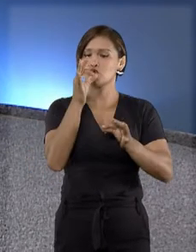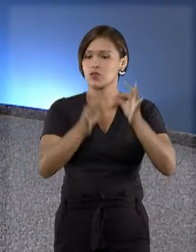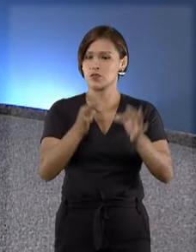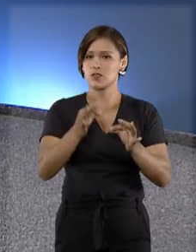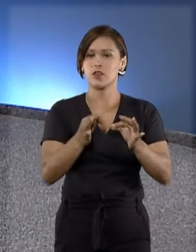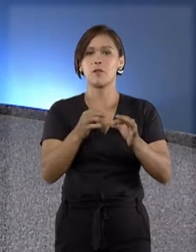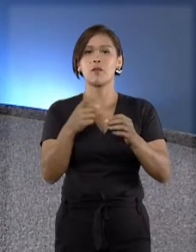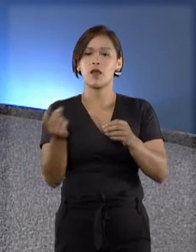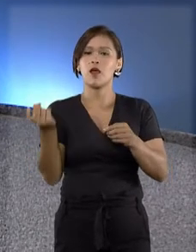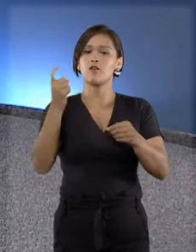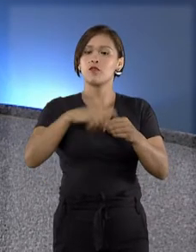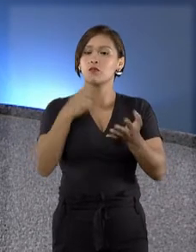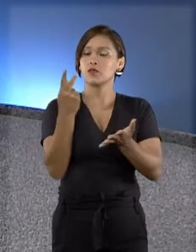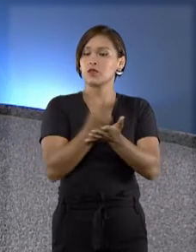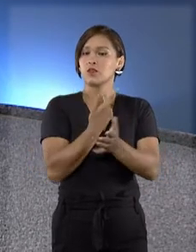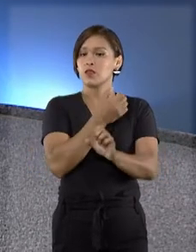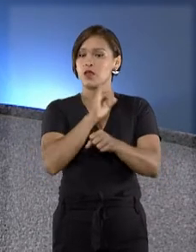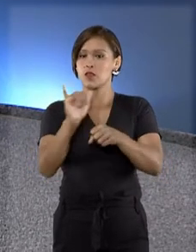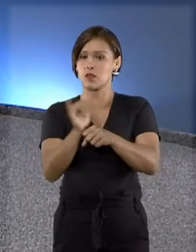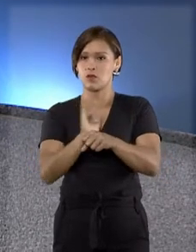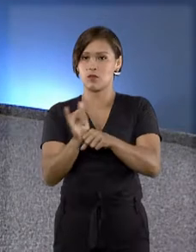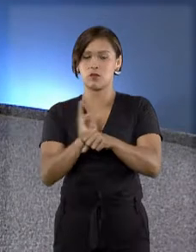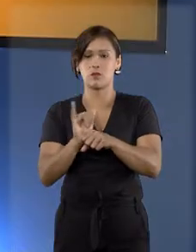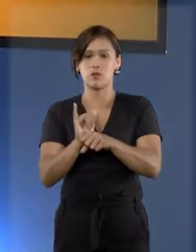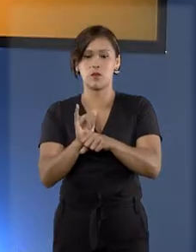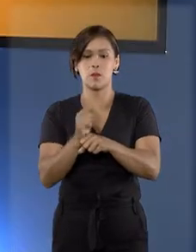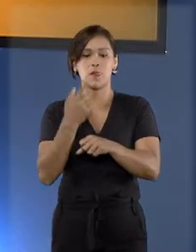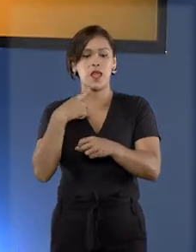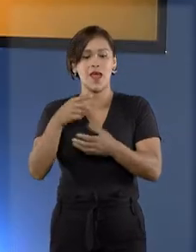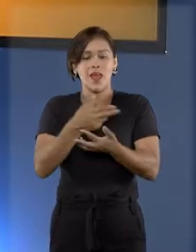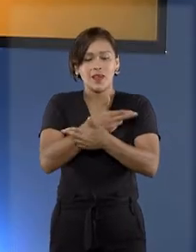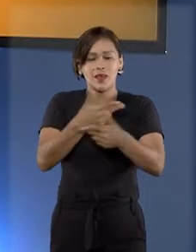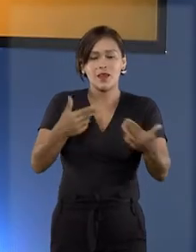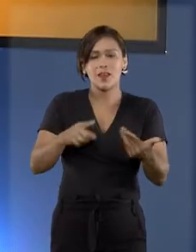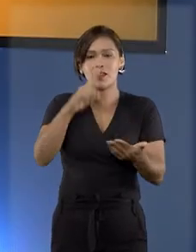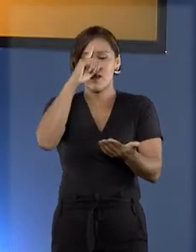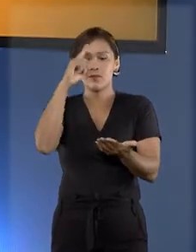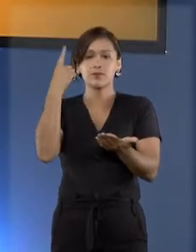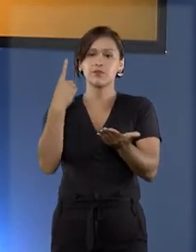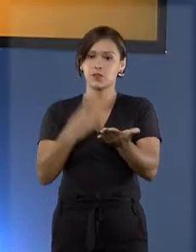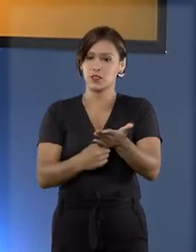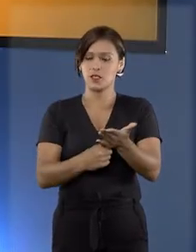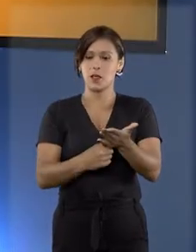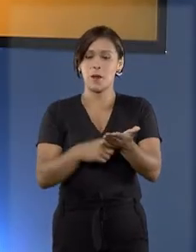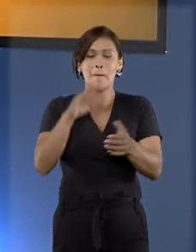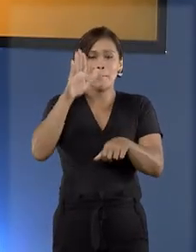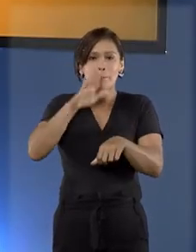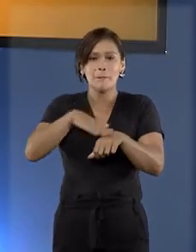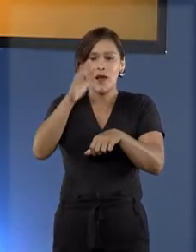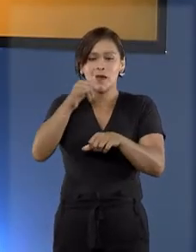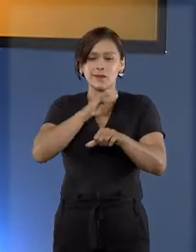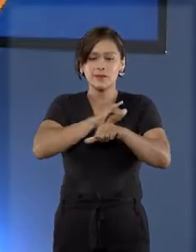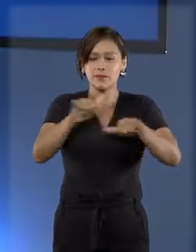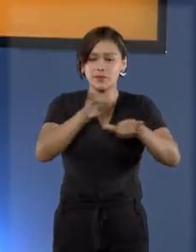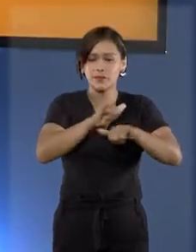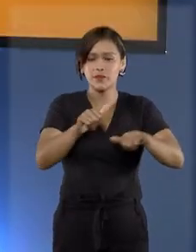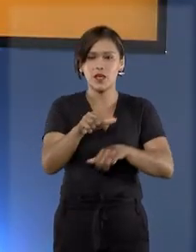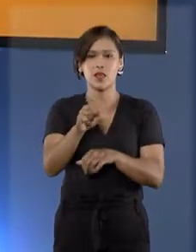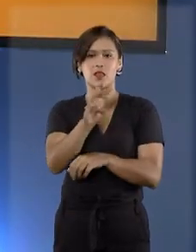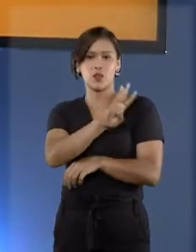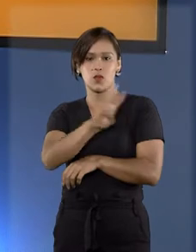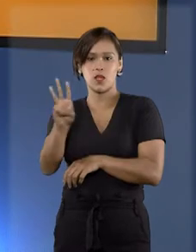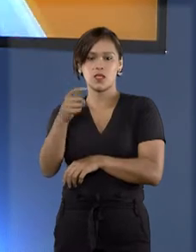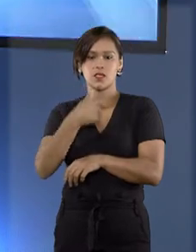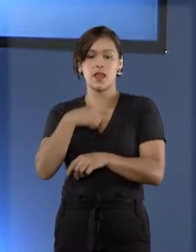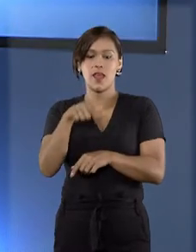voltaram a ser transmitidas pelo YouTube. Entre as decisões recentes mais acessadas nas redes sociais do tribunal